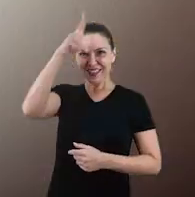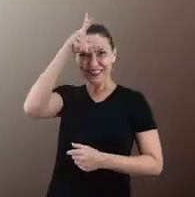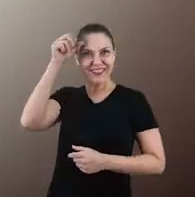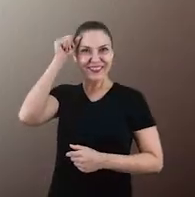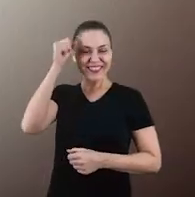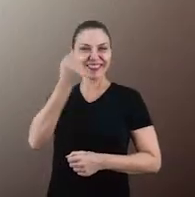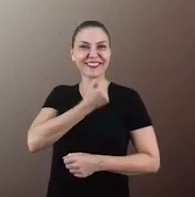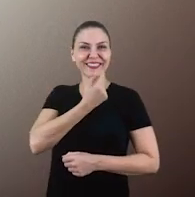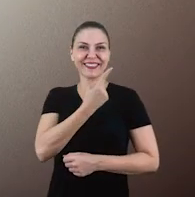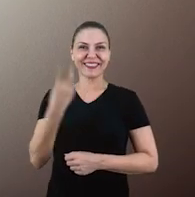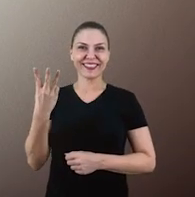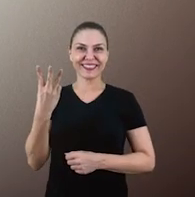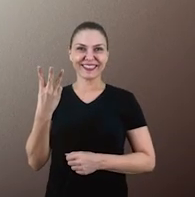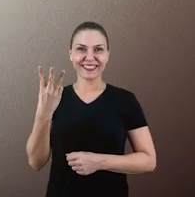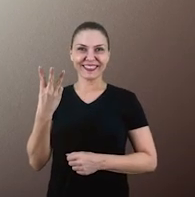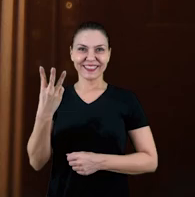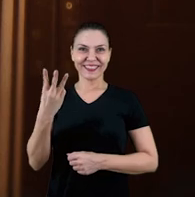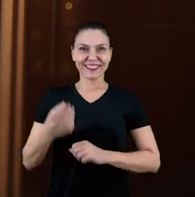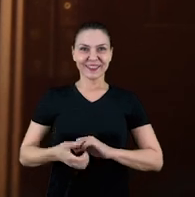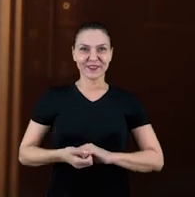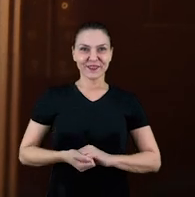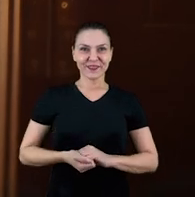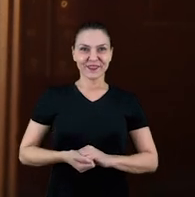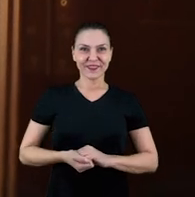Roque Prefeito 13.